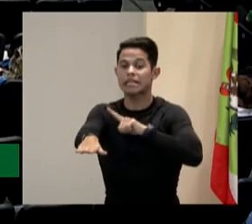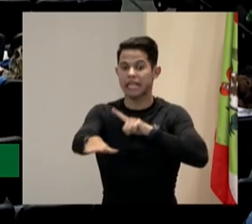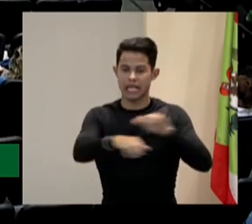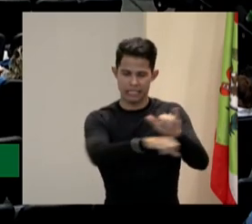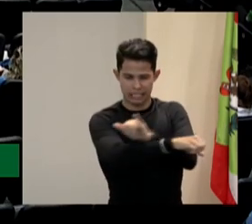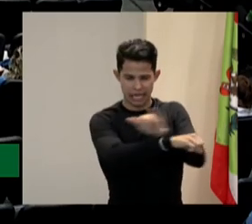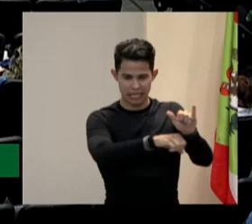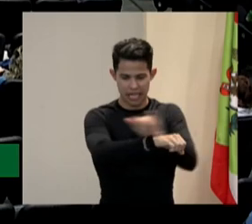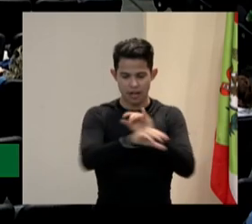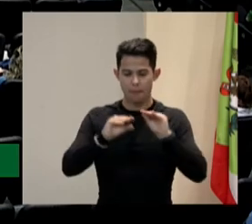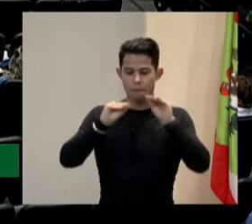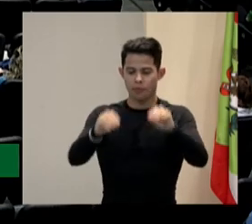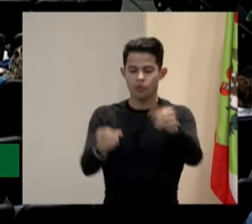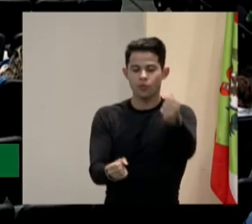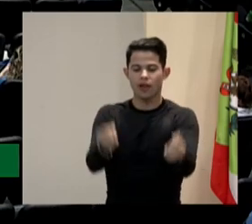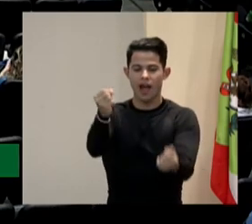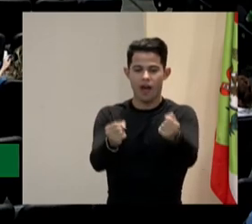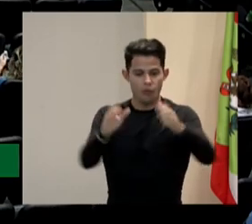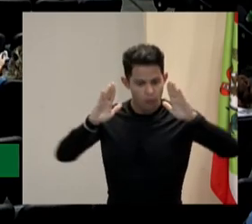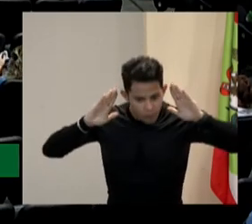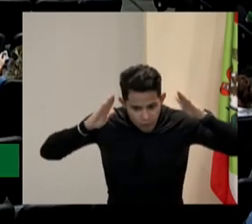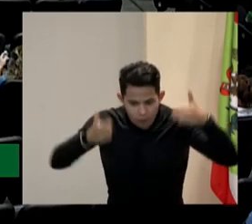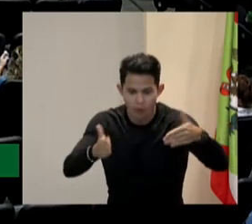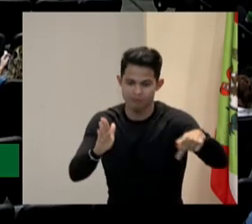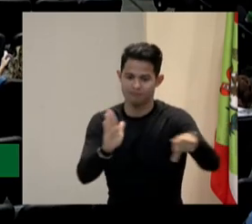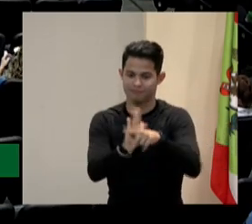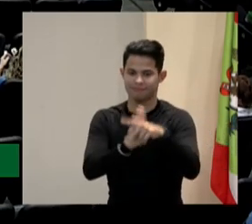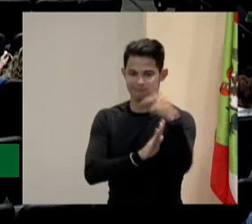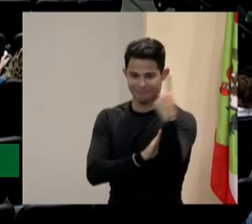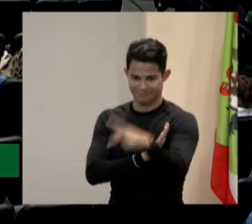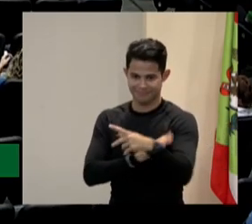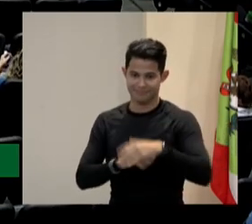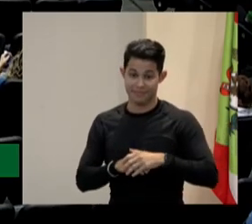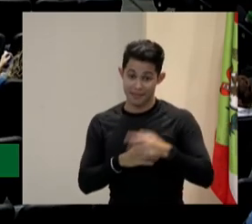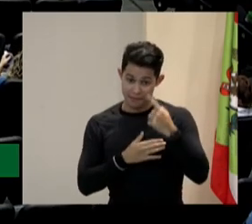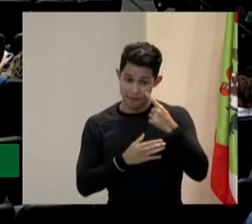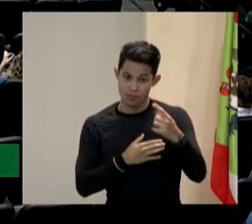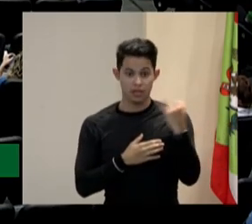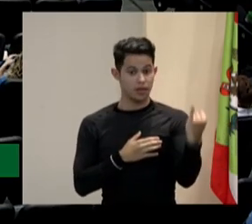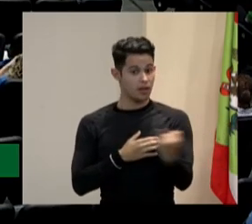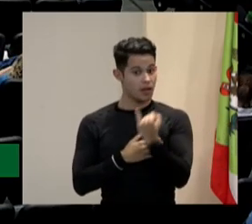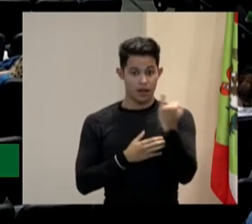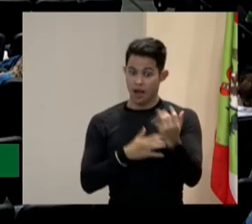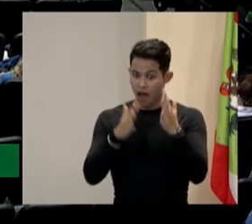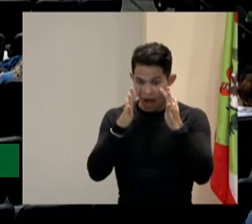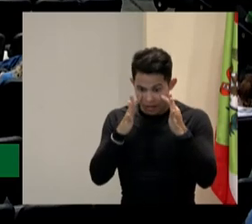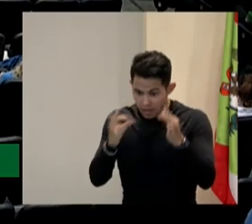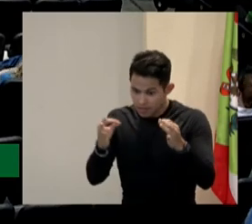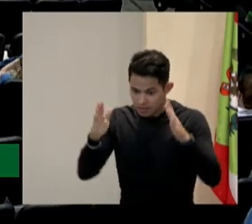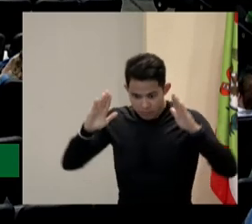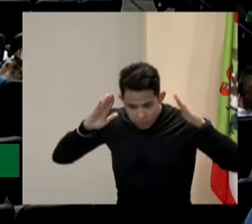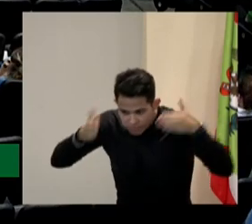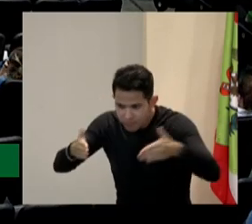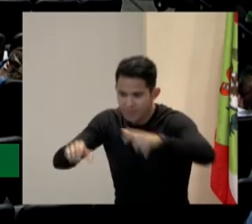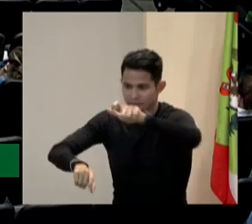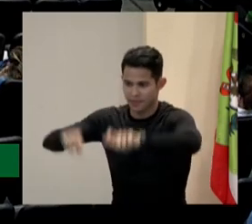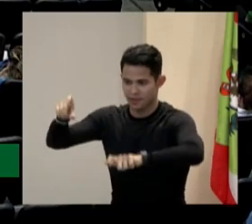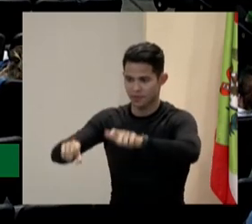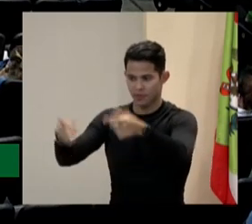Exclusivo para você. Então precisa-se ouvir essas pessoas. Teve um outro caso que uma